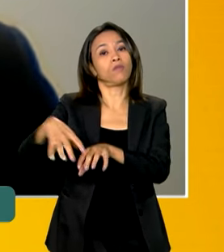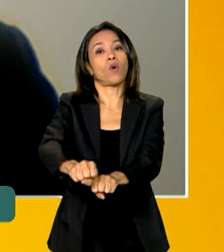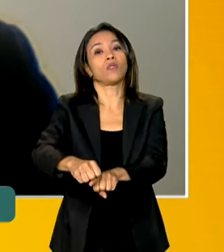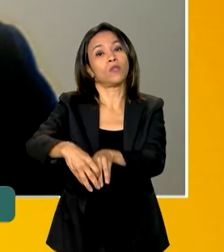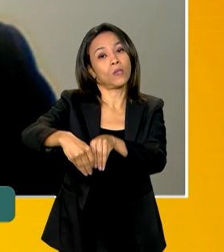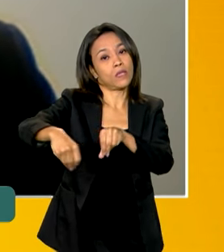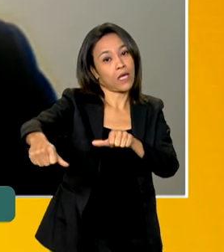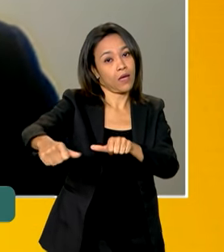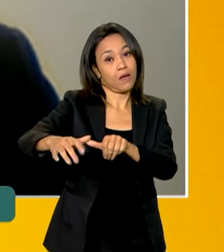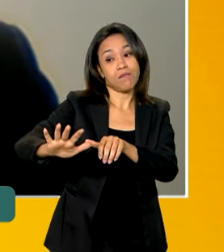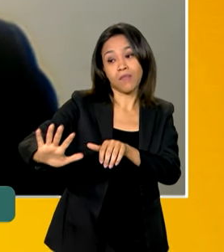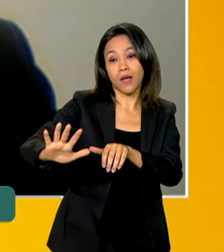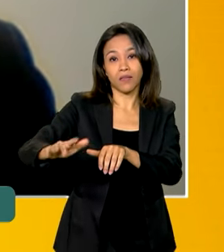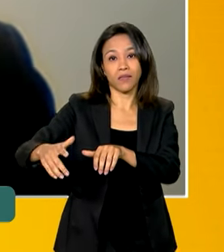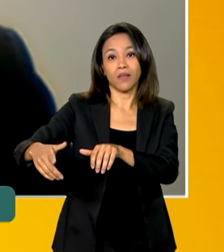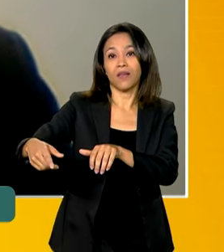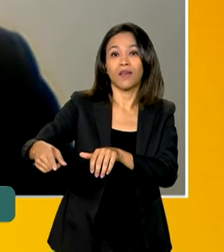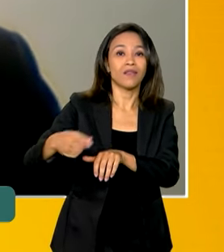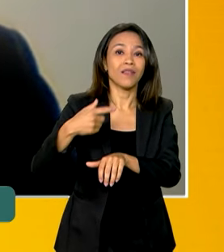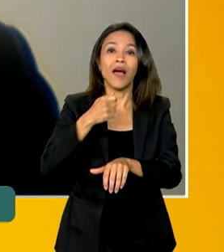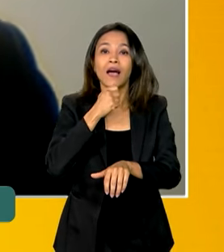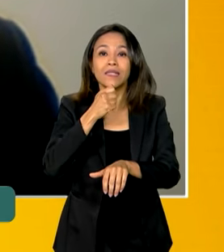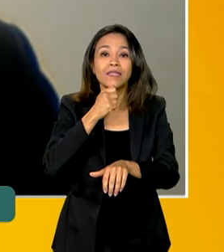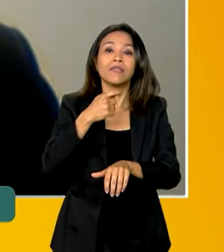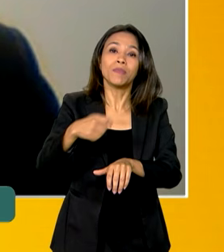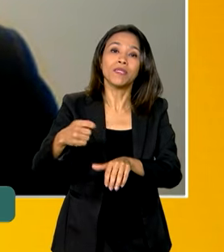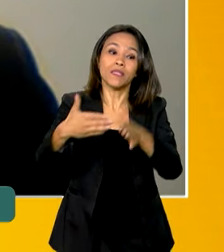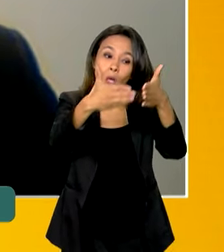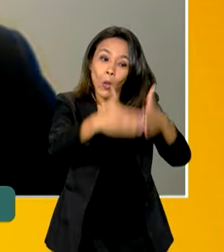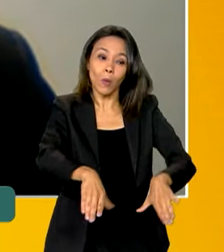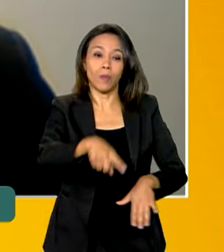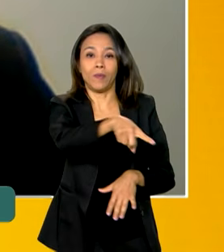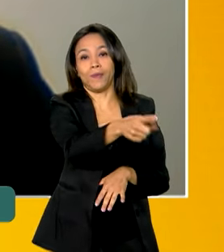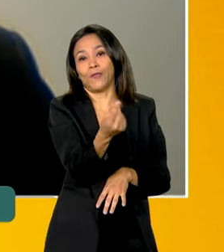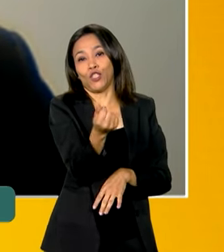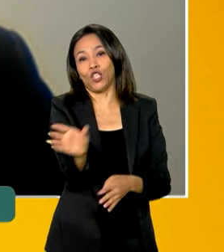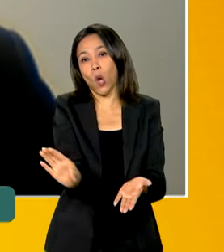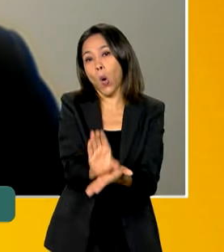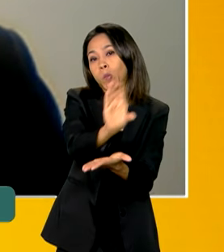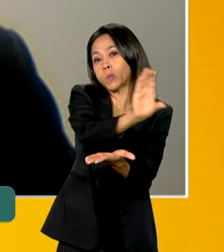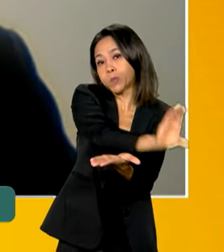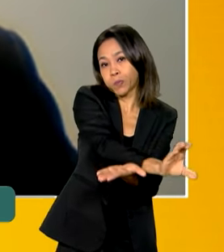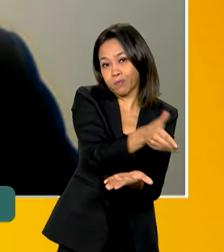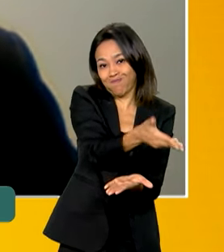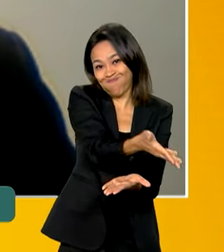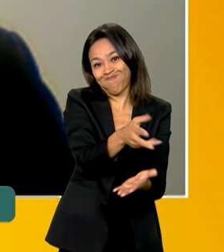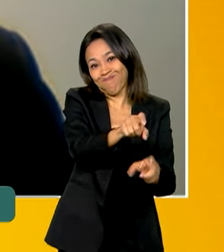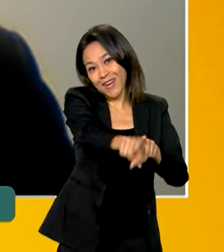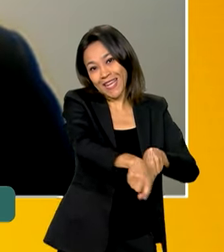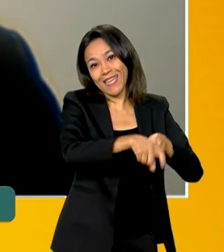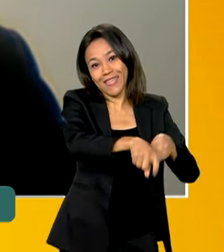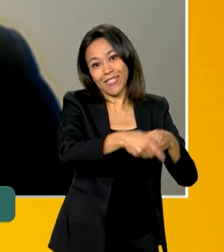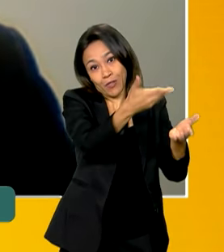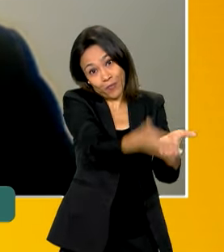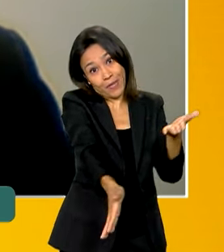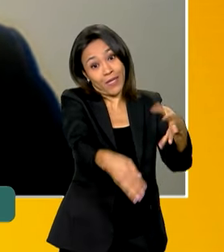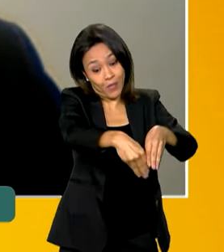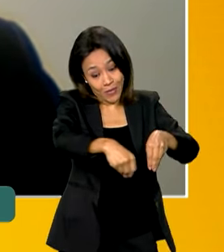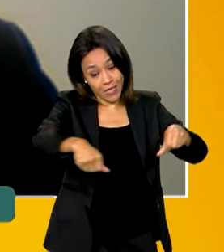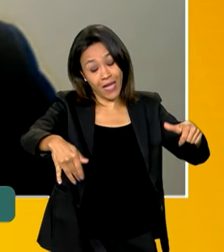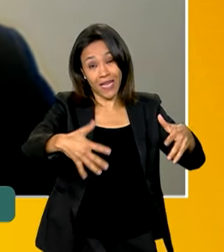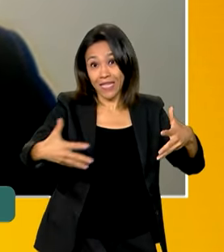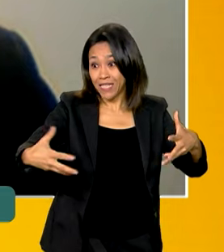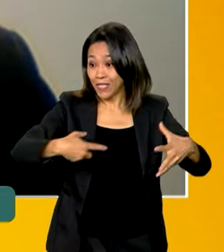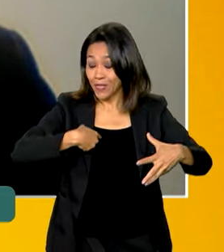mas eles entendem que dali eles não têm que sair enquanto não forem indenizados, que tem uma relação também com o julgamento do marco temporal e isso acaba, de alguma forma, incitando a